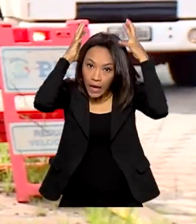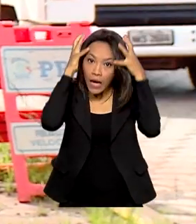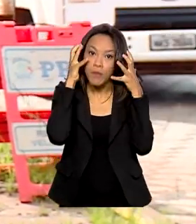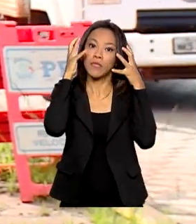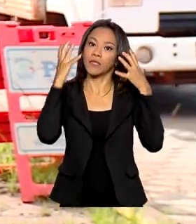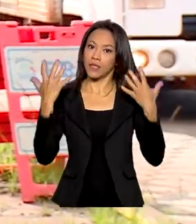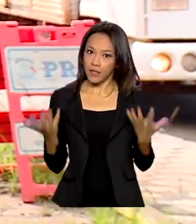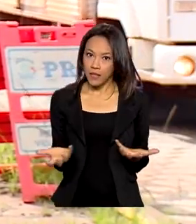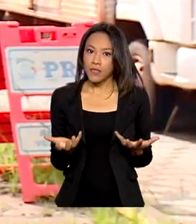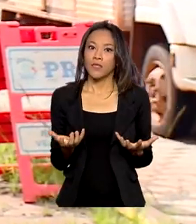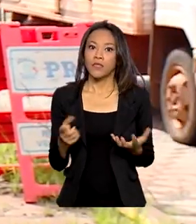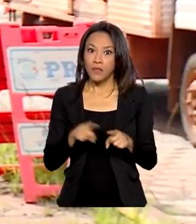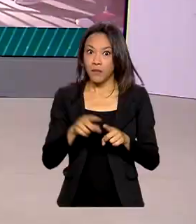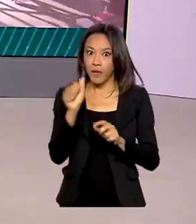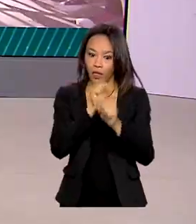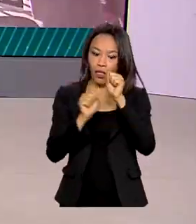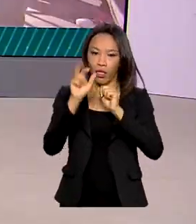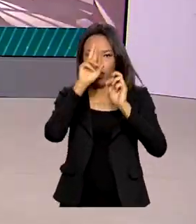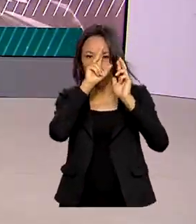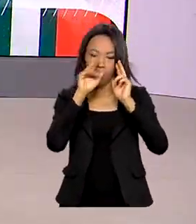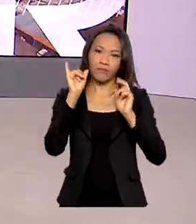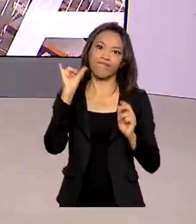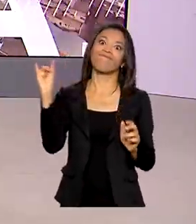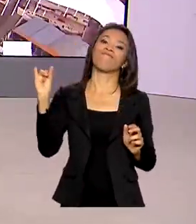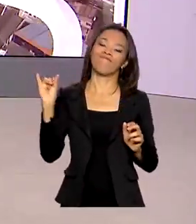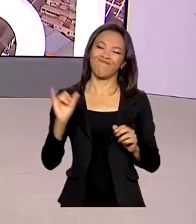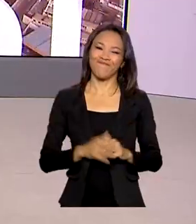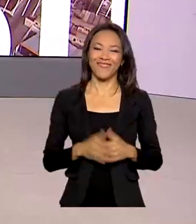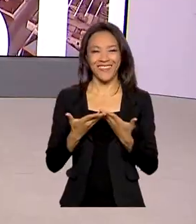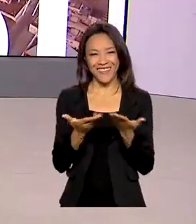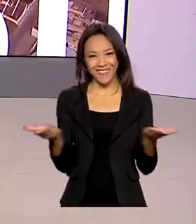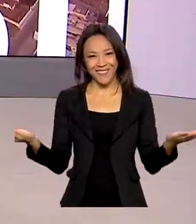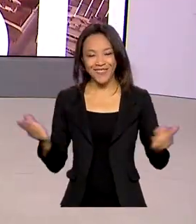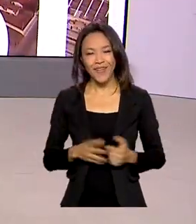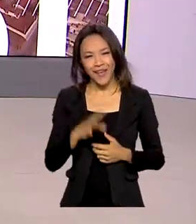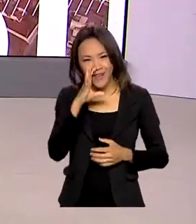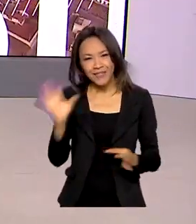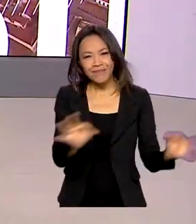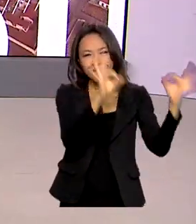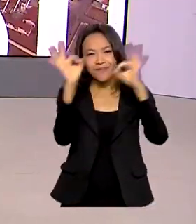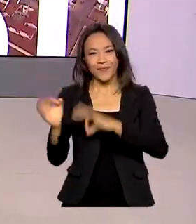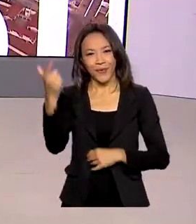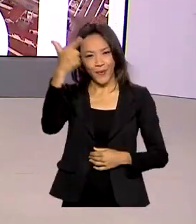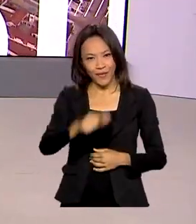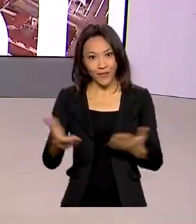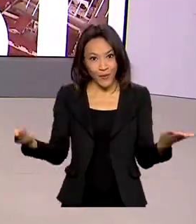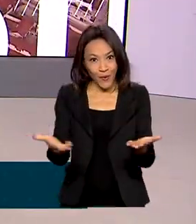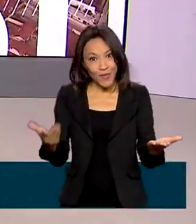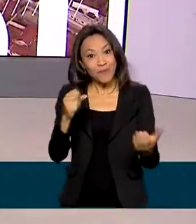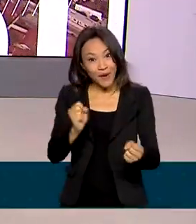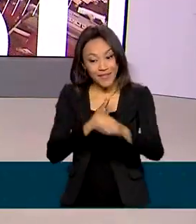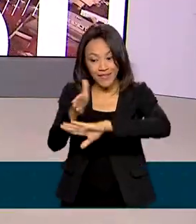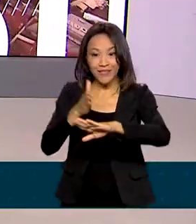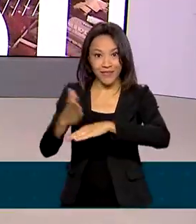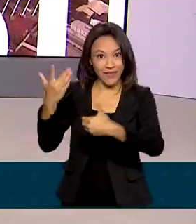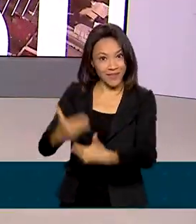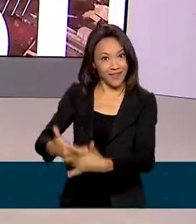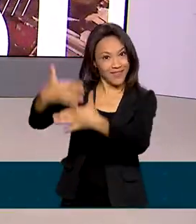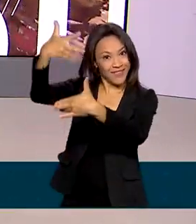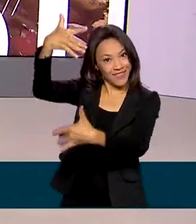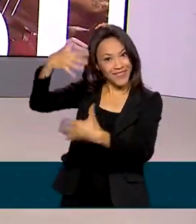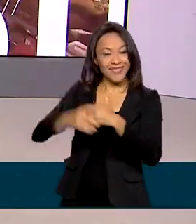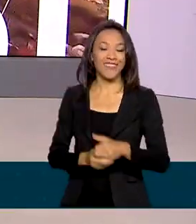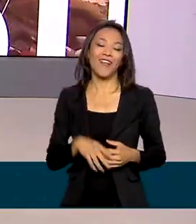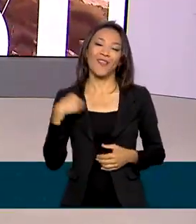além da embriaguez. É isso. Para rever as reportagens de hoje, acesse as nossas redes sociais. A gente